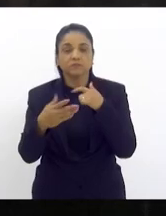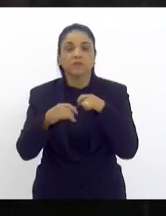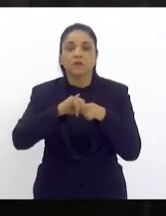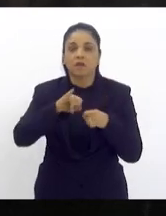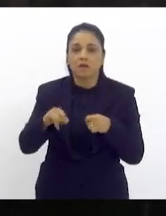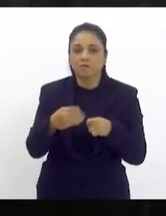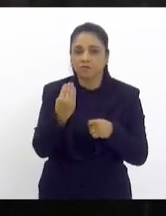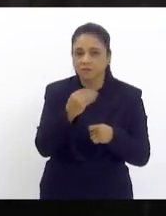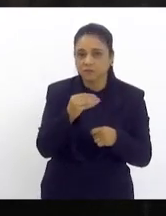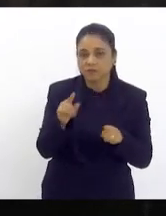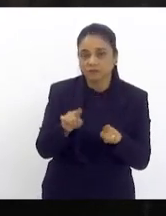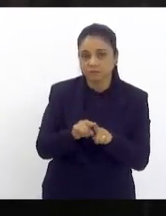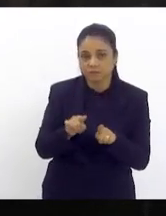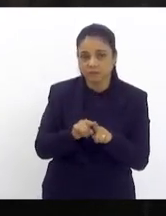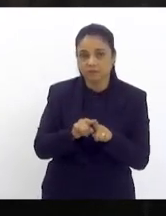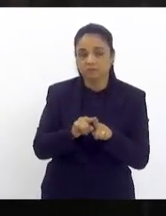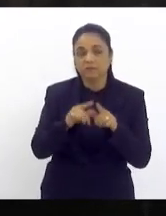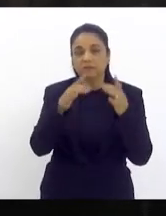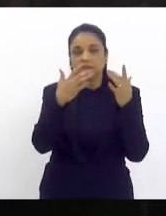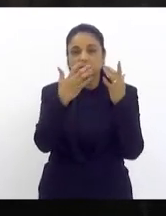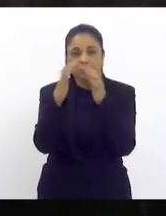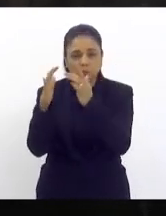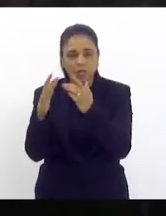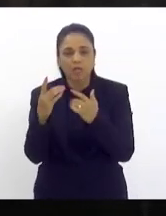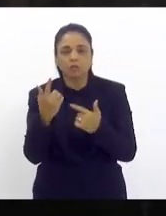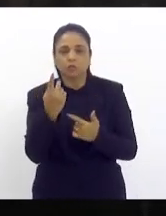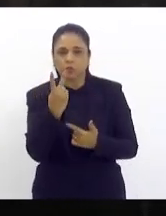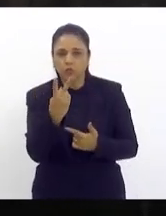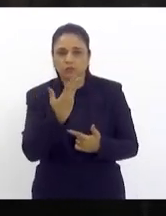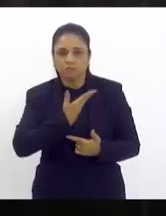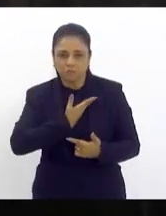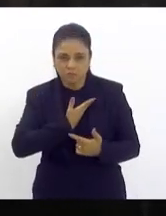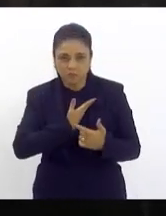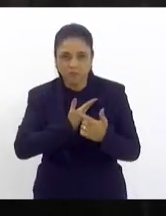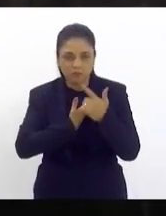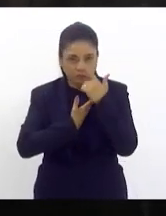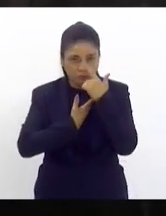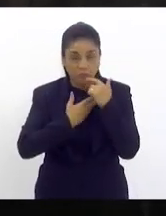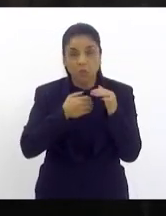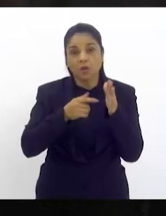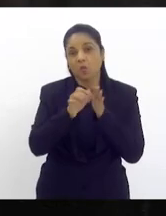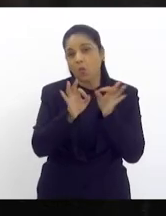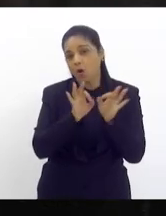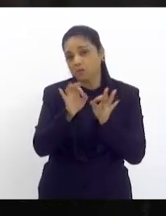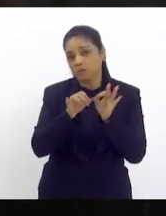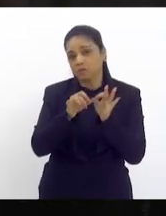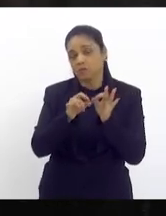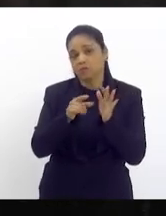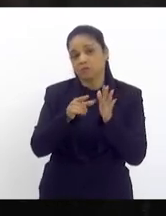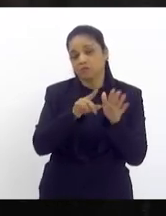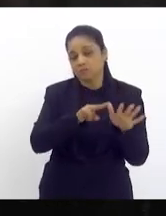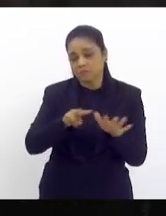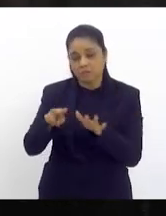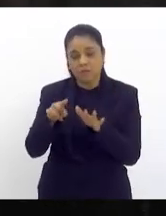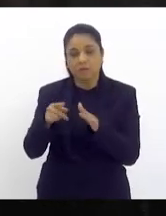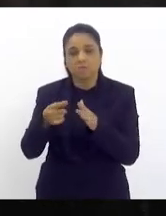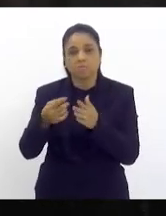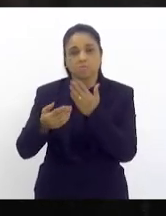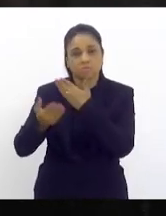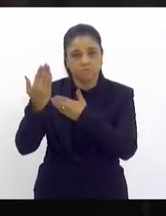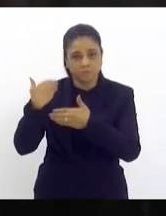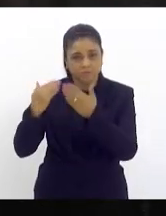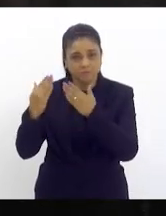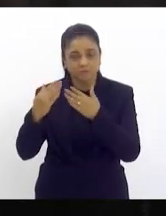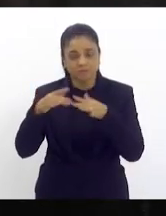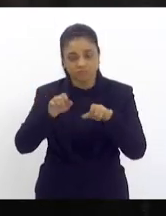para saudar dois colegas aqui que organizaram na semana passada uma audiência pública mesmo